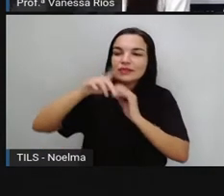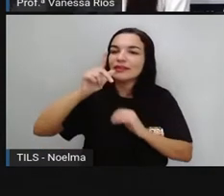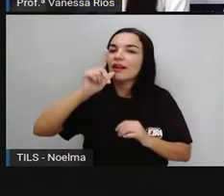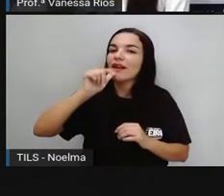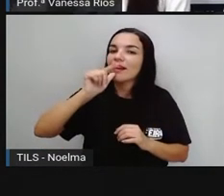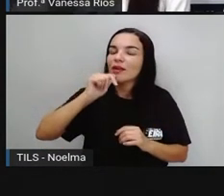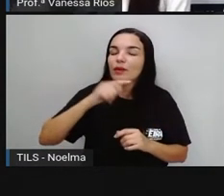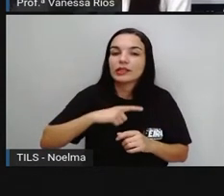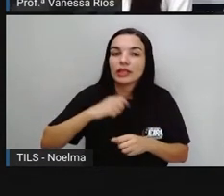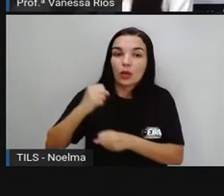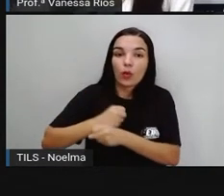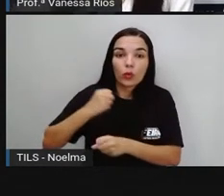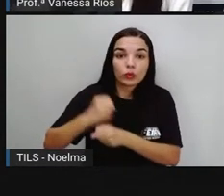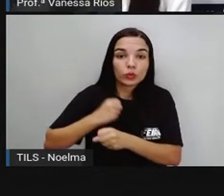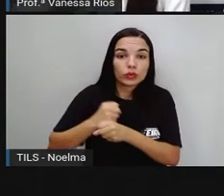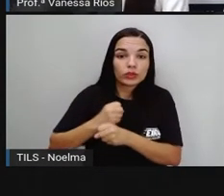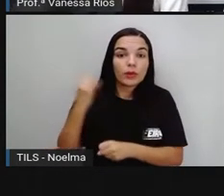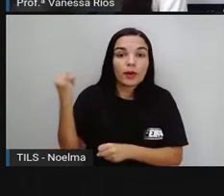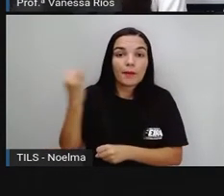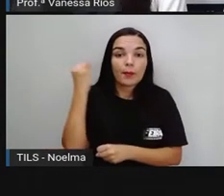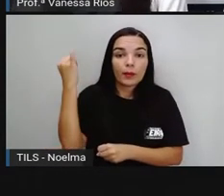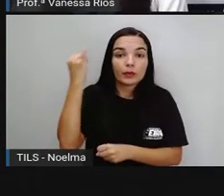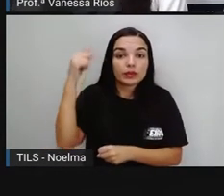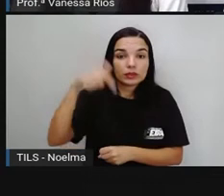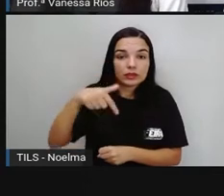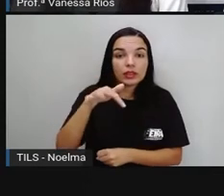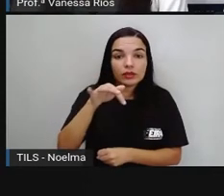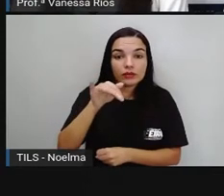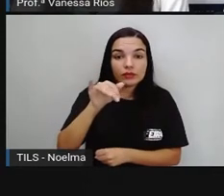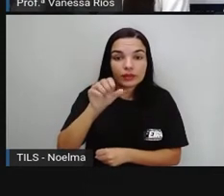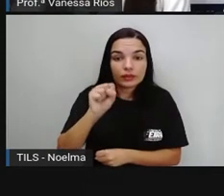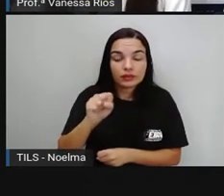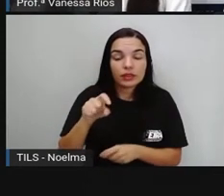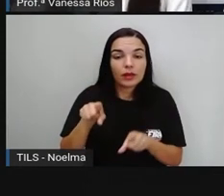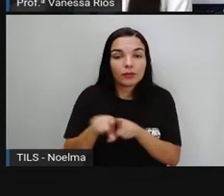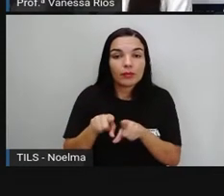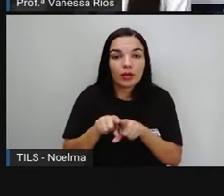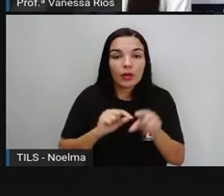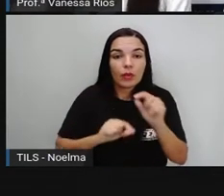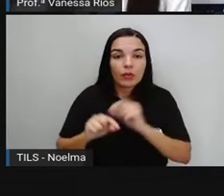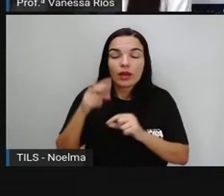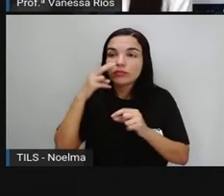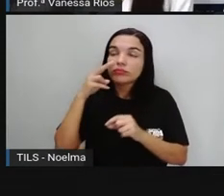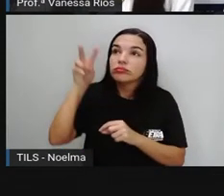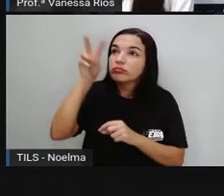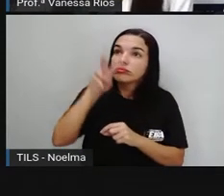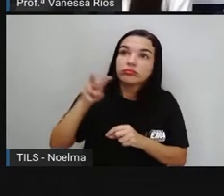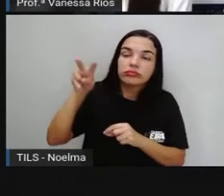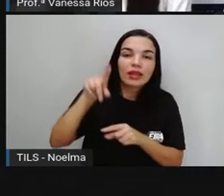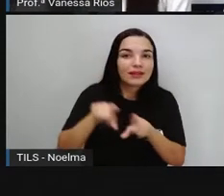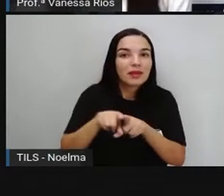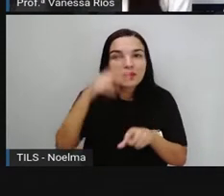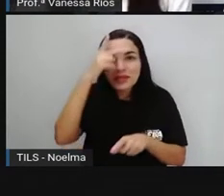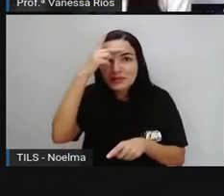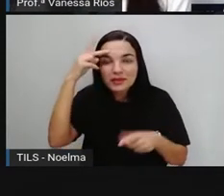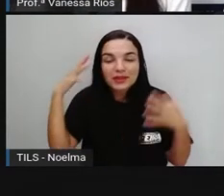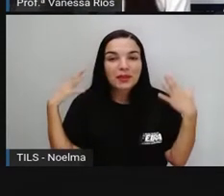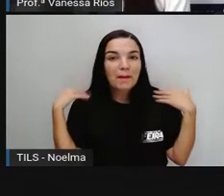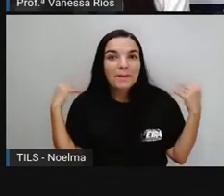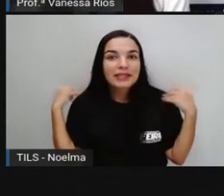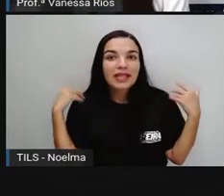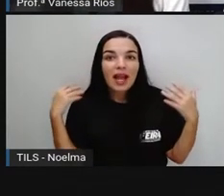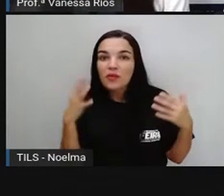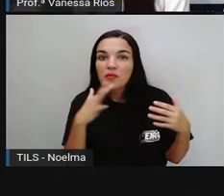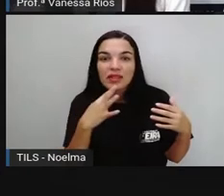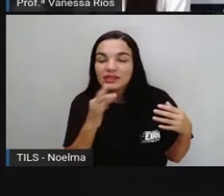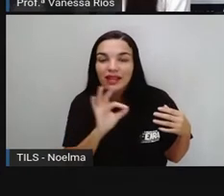de Feira. É sempre destacado quando se fala em observar, em até ser um ponto turístico, né? Para as pessoas que não